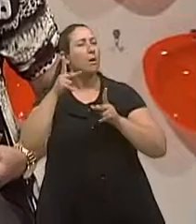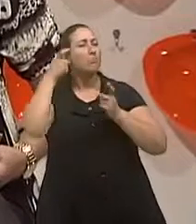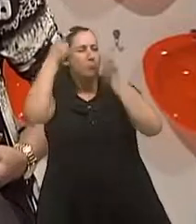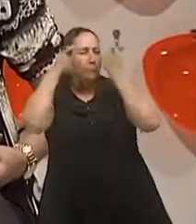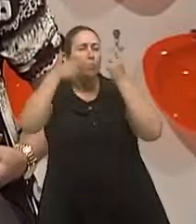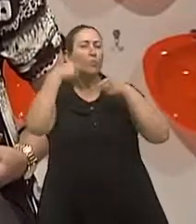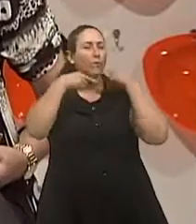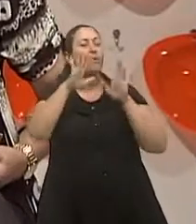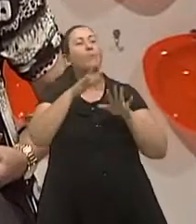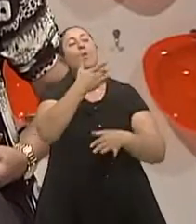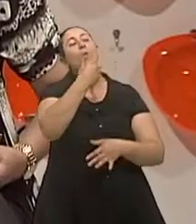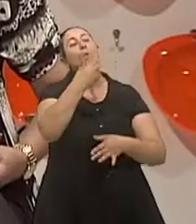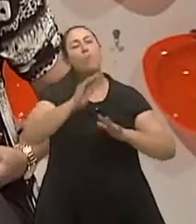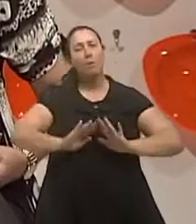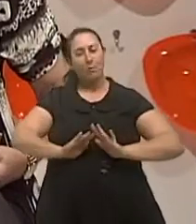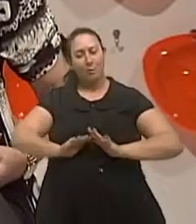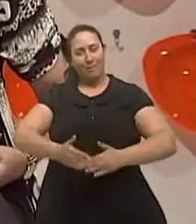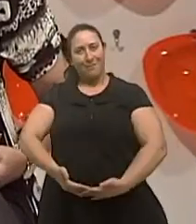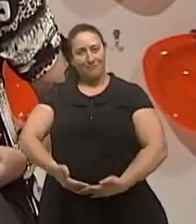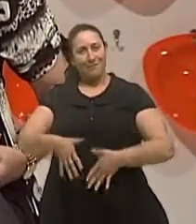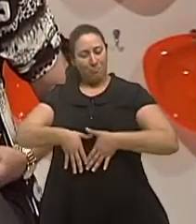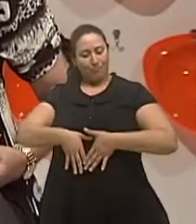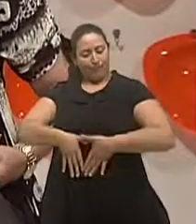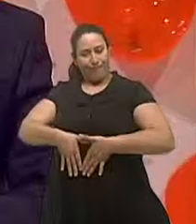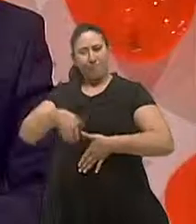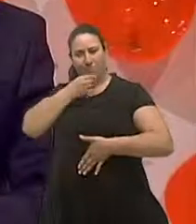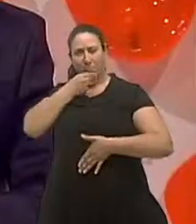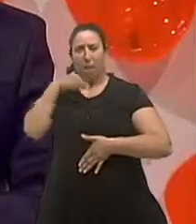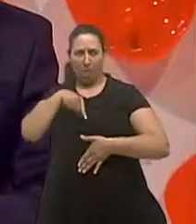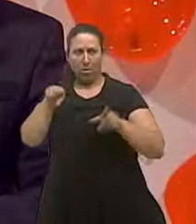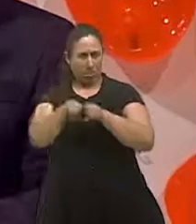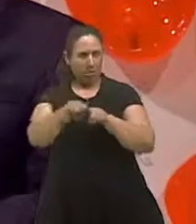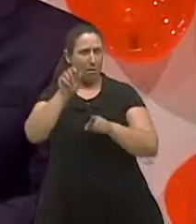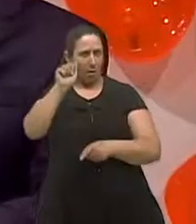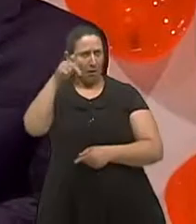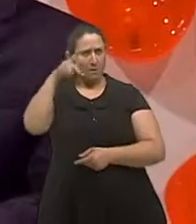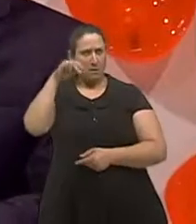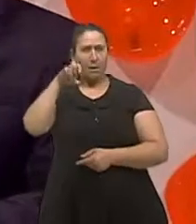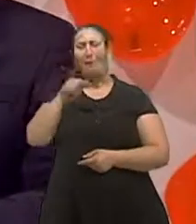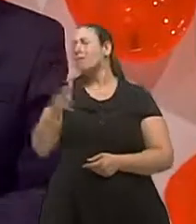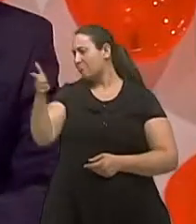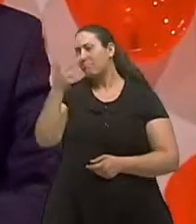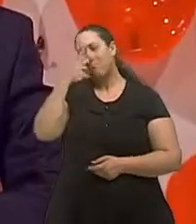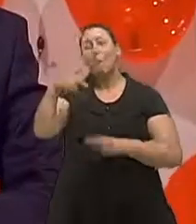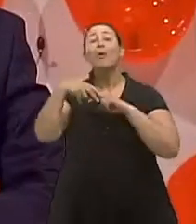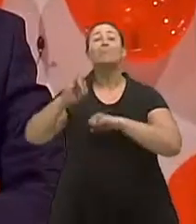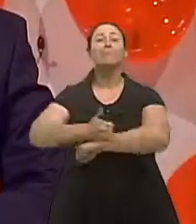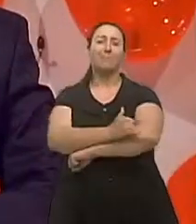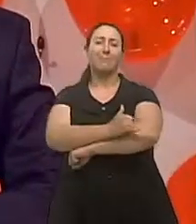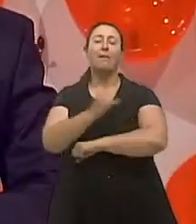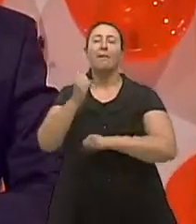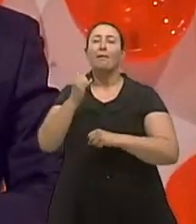com abdômen pronunciado também é causa de apneia cai na mesma questão da obesidade cai na mesma questão tá certo a